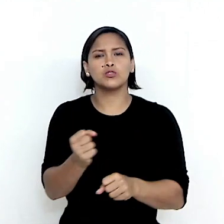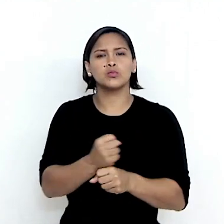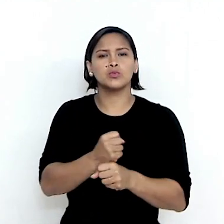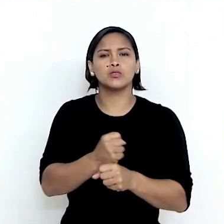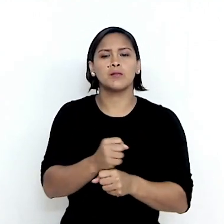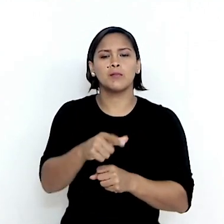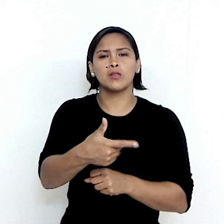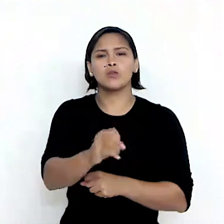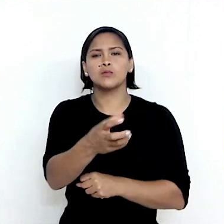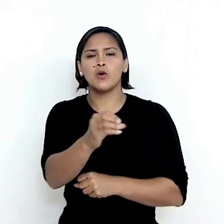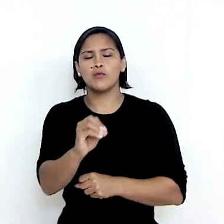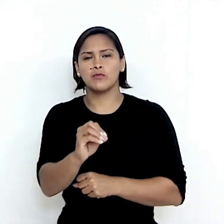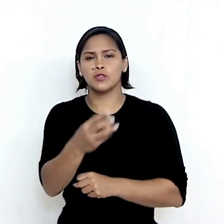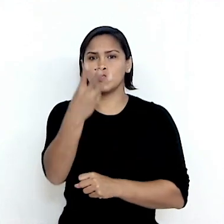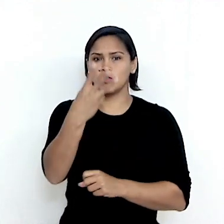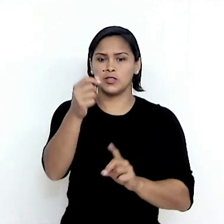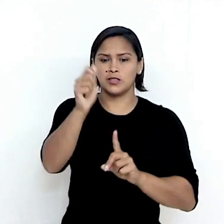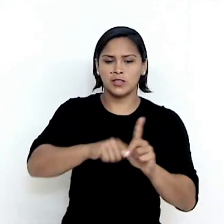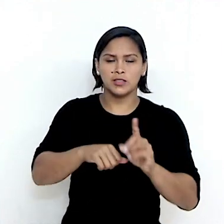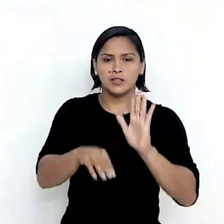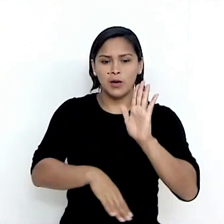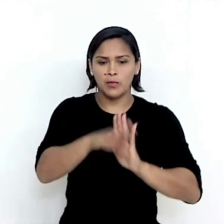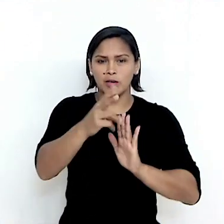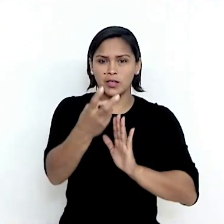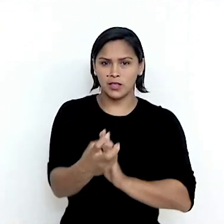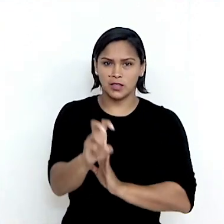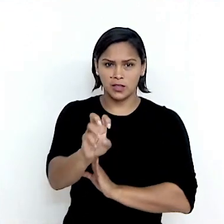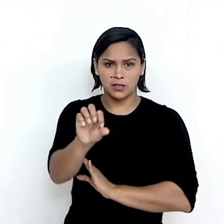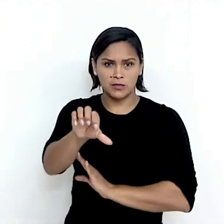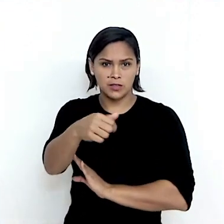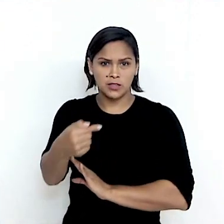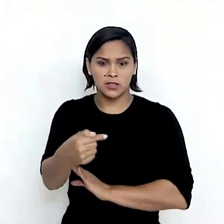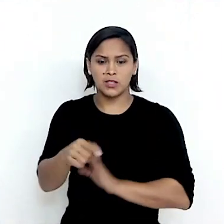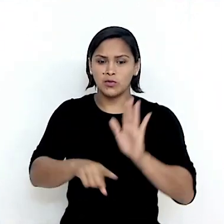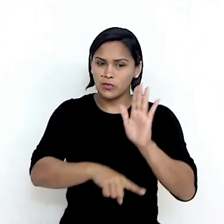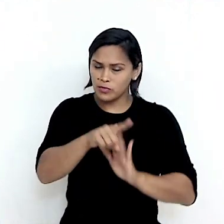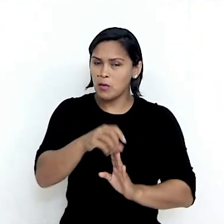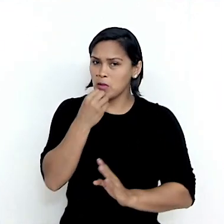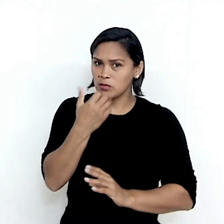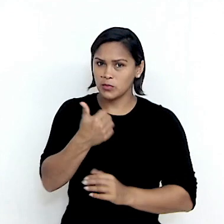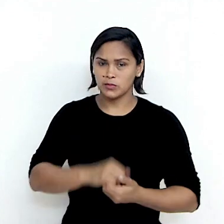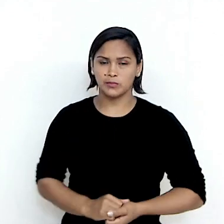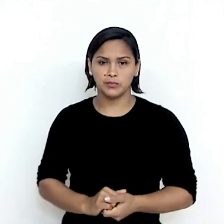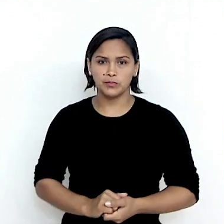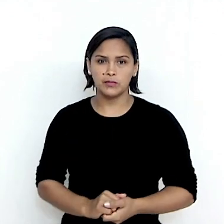2020, o total dessas infraestruturas aumentou para 597, ou seja, tivemos um aumento expressivo.